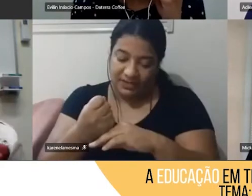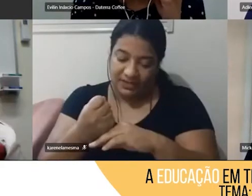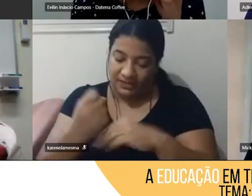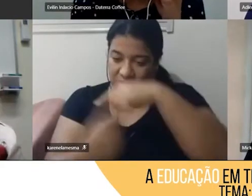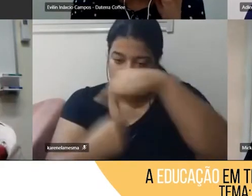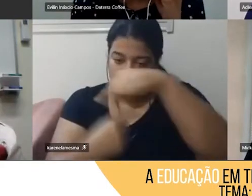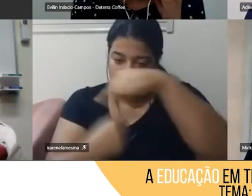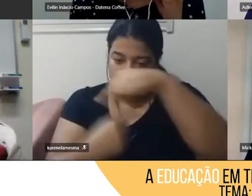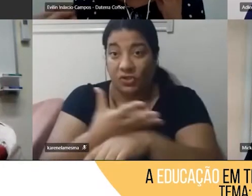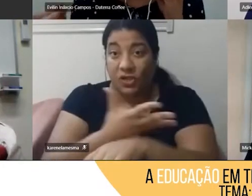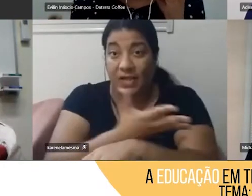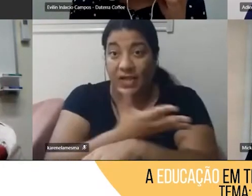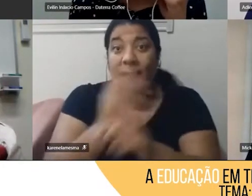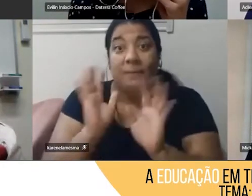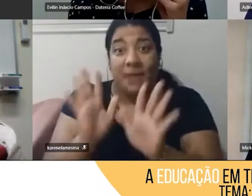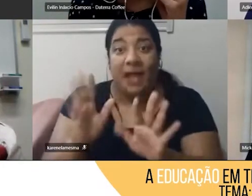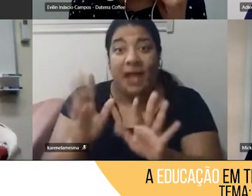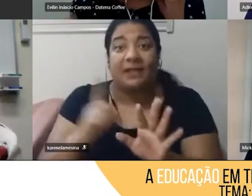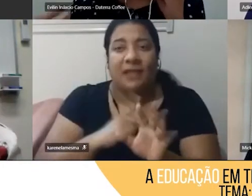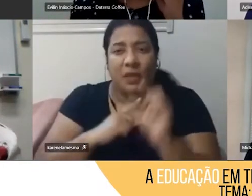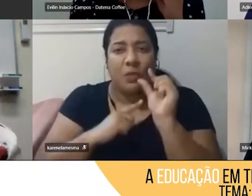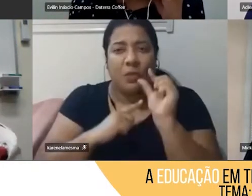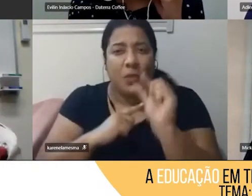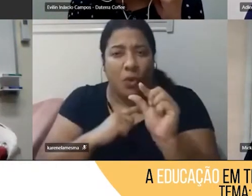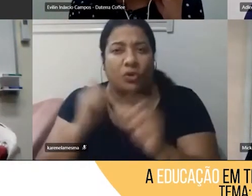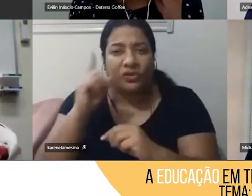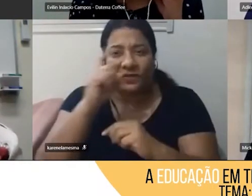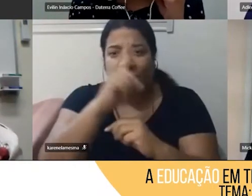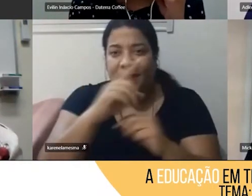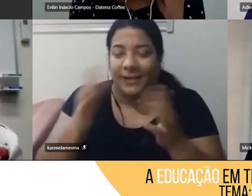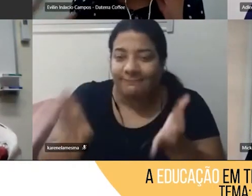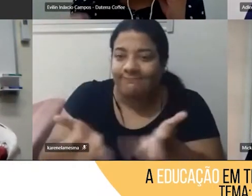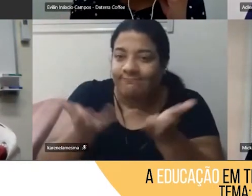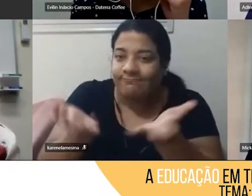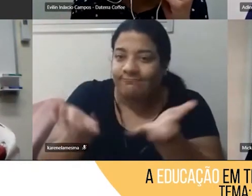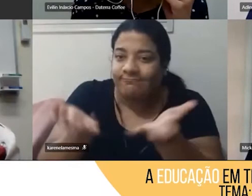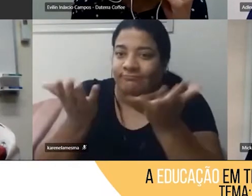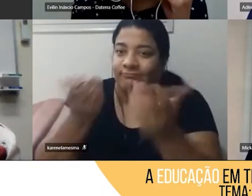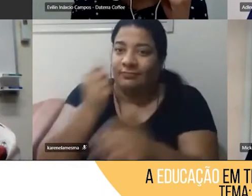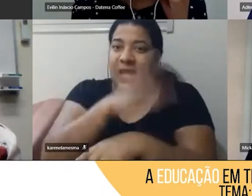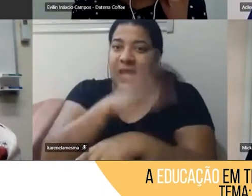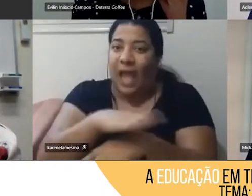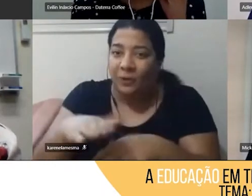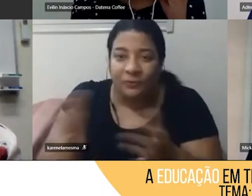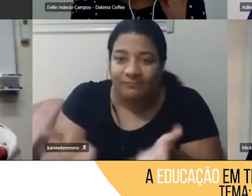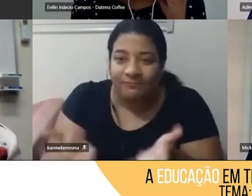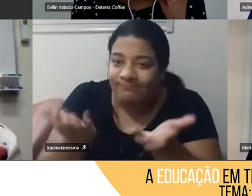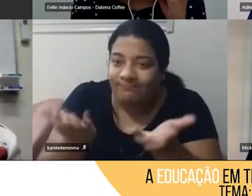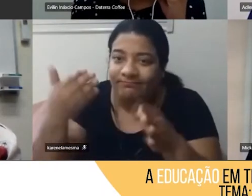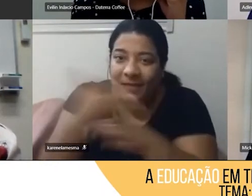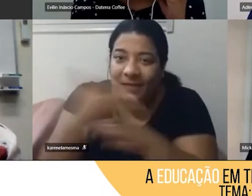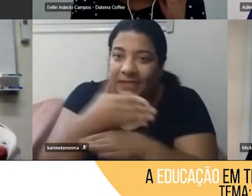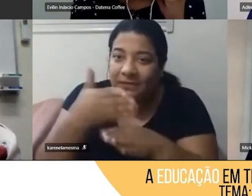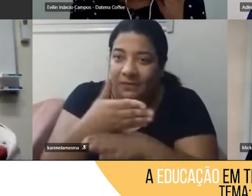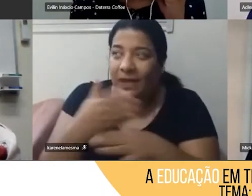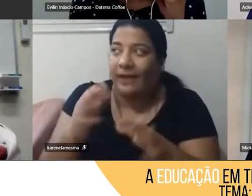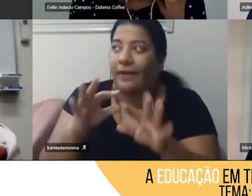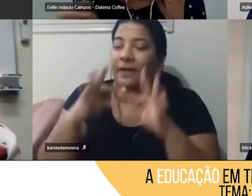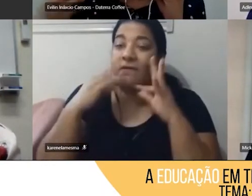relação ao engajamento do aluno ou, às vezes, da família, como que a gente pode